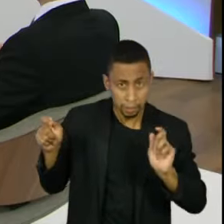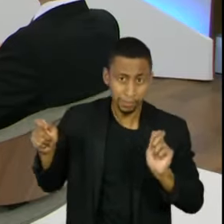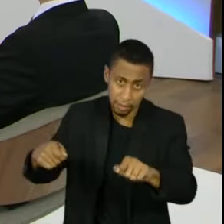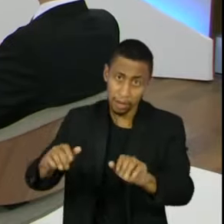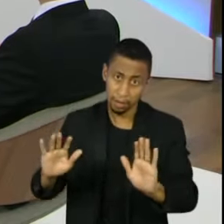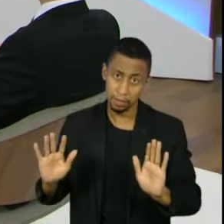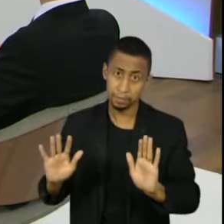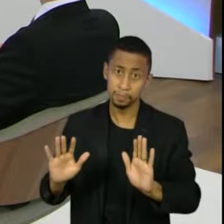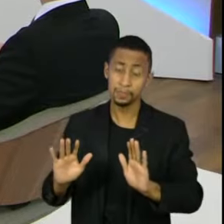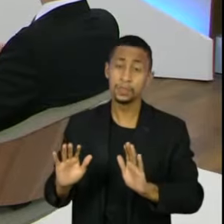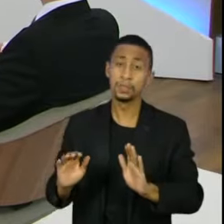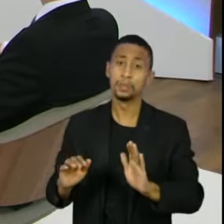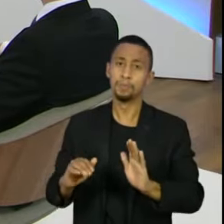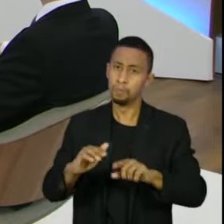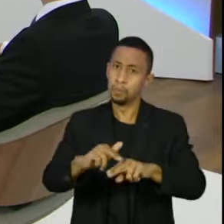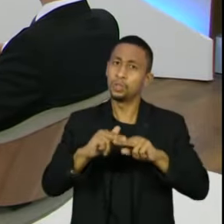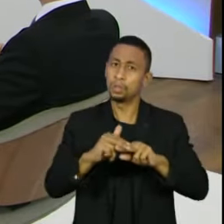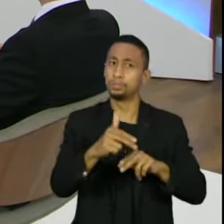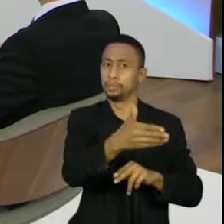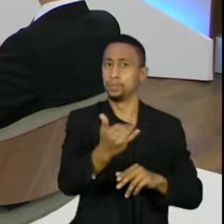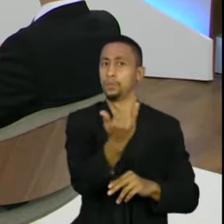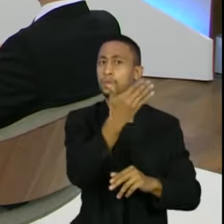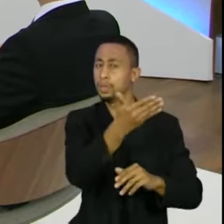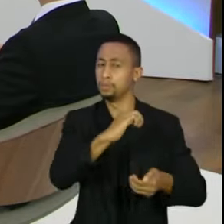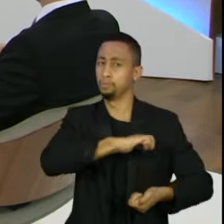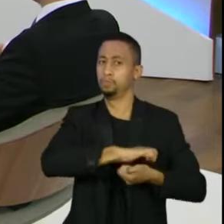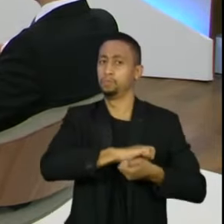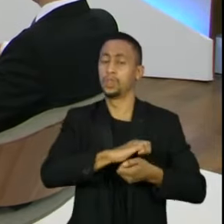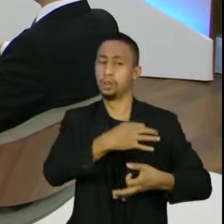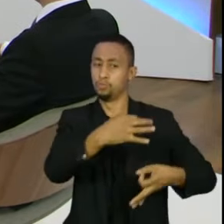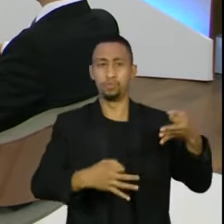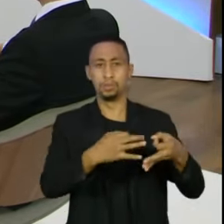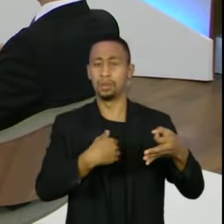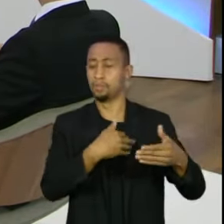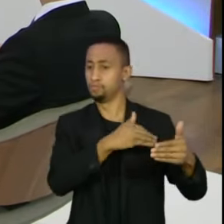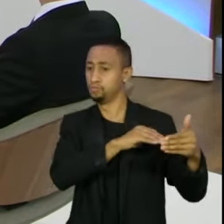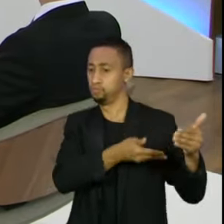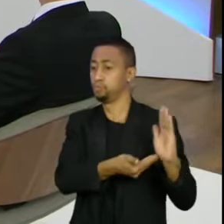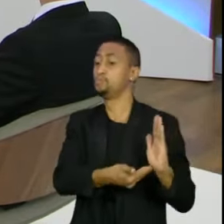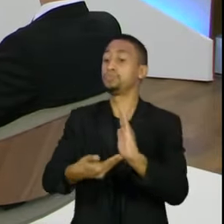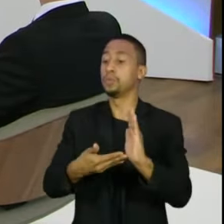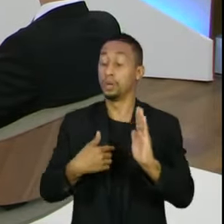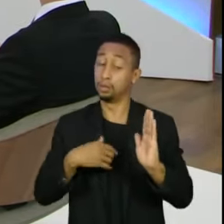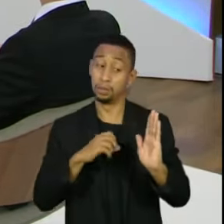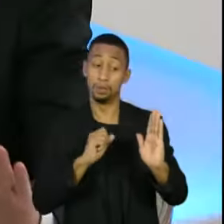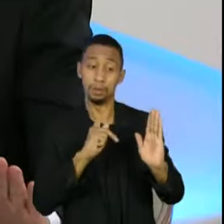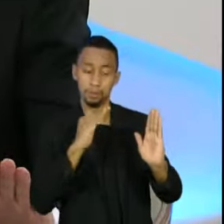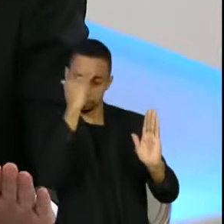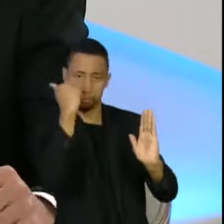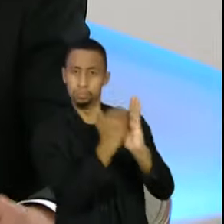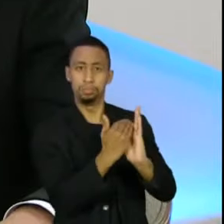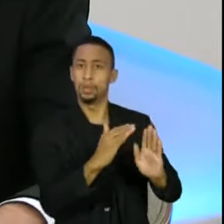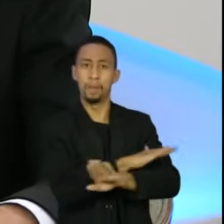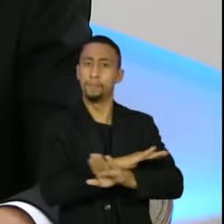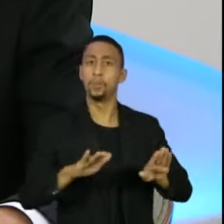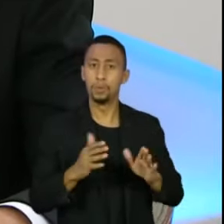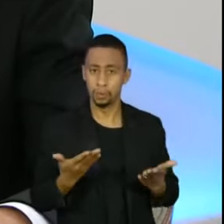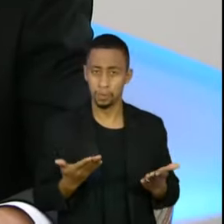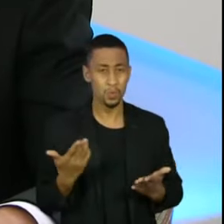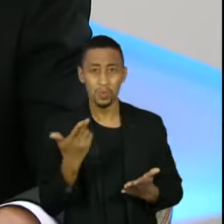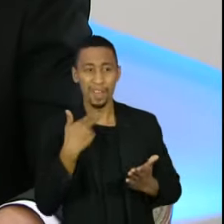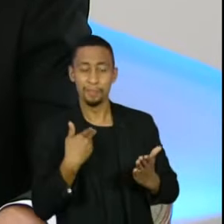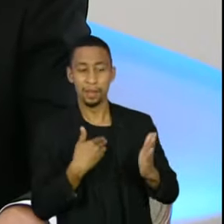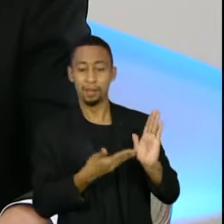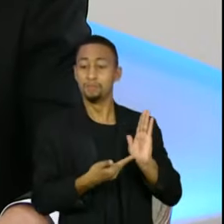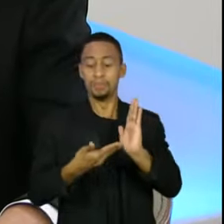algo. E existe uma premissa importante, que decisão judicial não se discute, se cumpre. Então, o Supremo tem essa característica que nós, no Congresso,